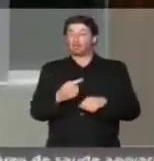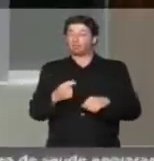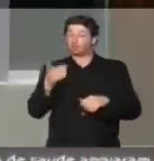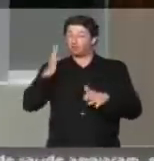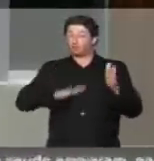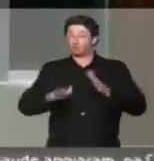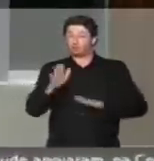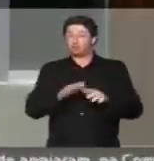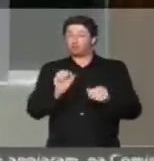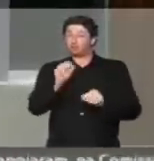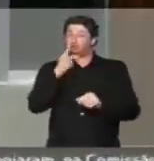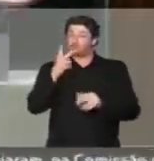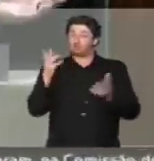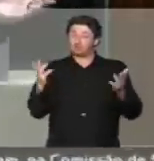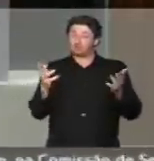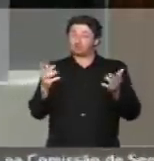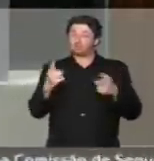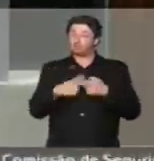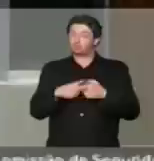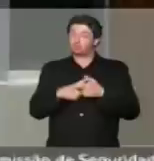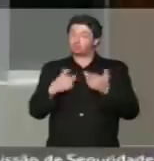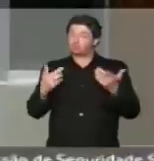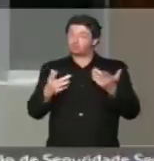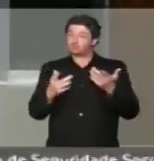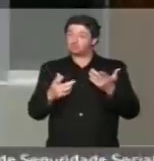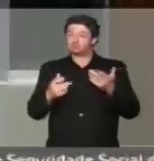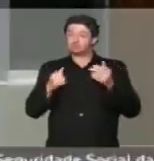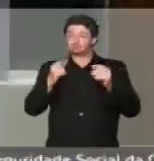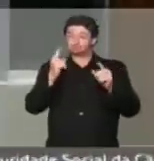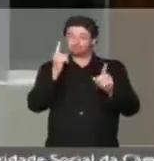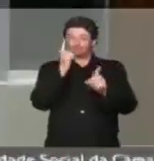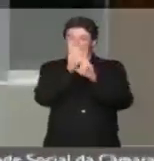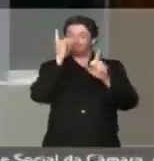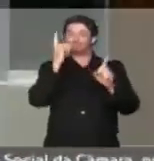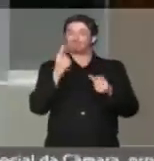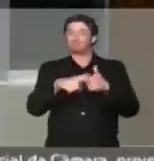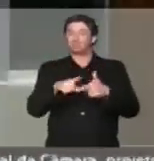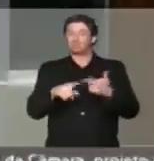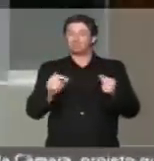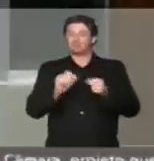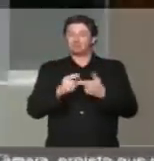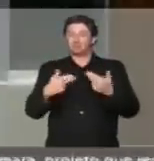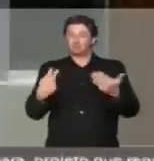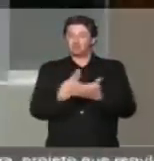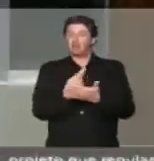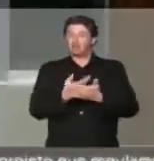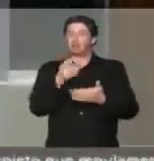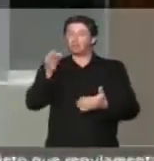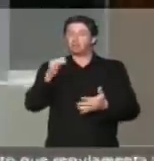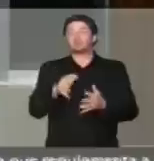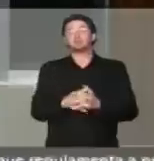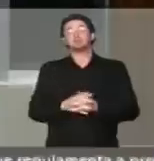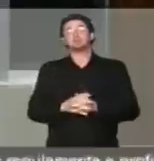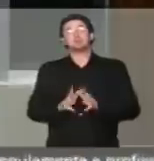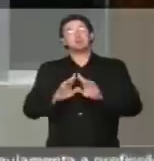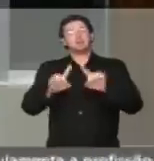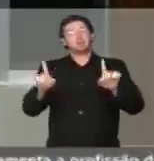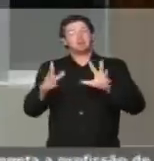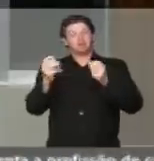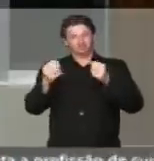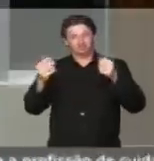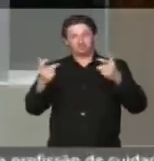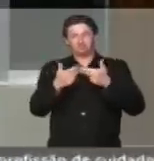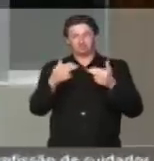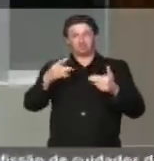cuidado com o que diz, porque acaba sendo flagrado, praticando aí sim graves ilegalidades. Mas vamos ao que